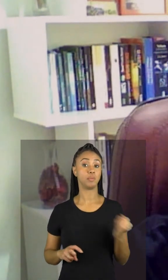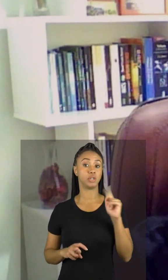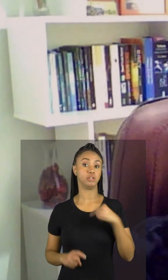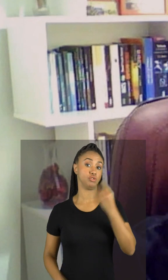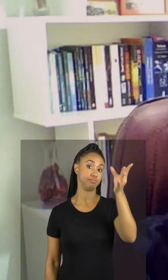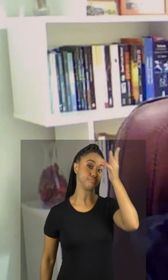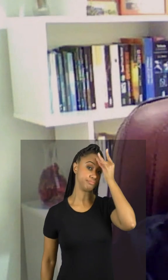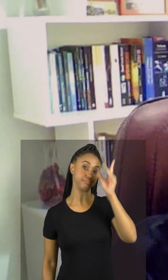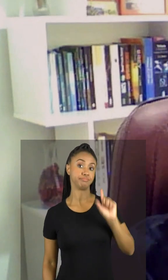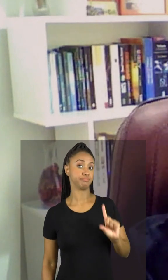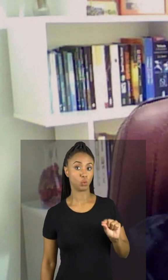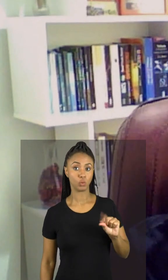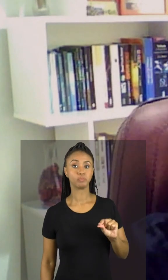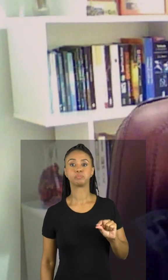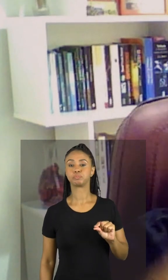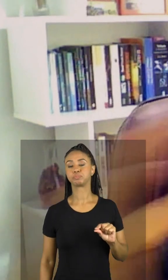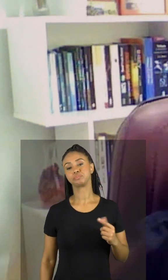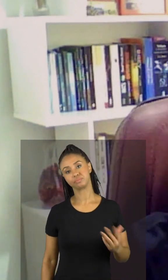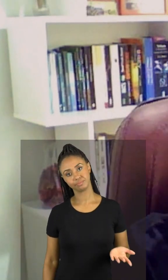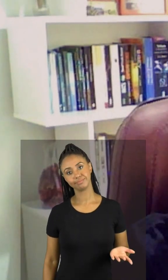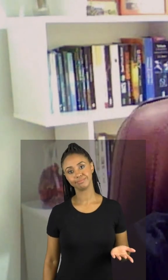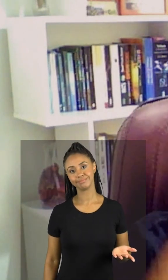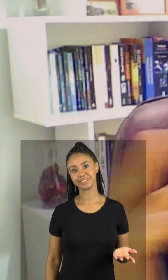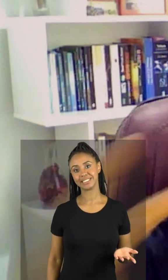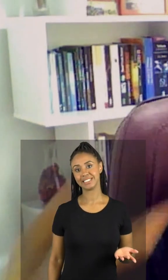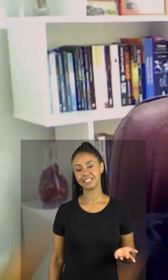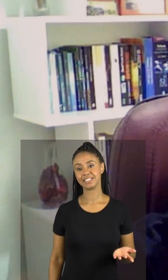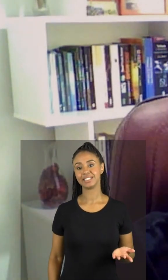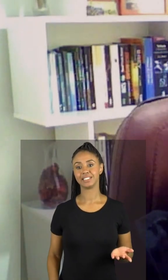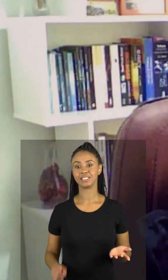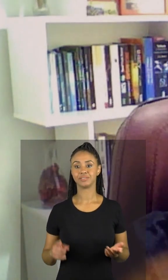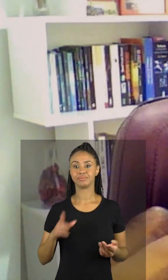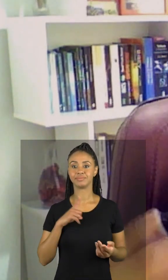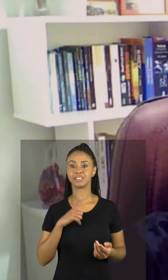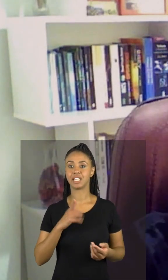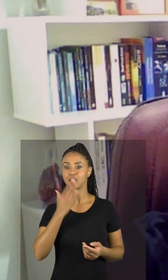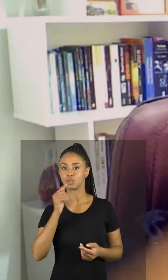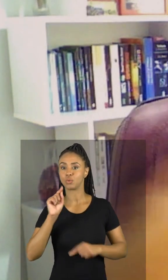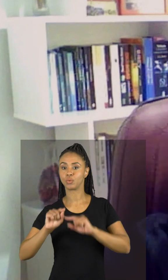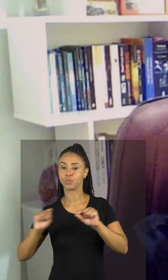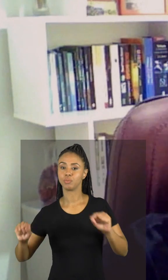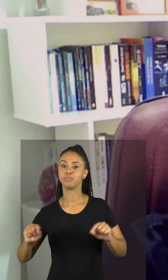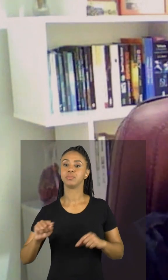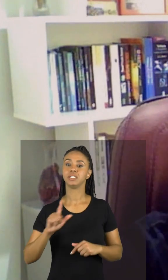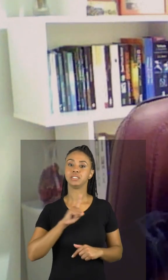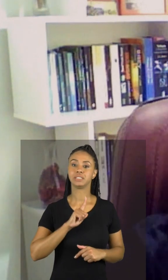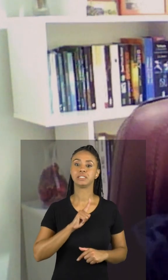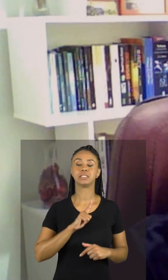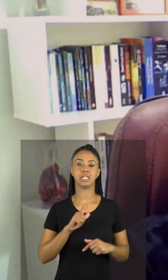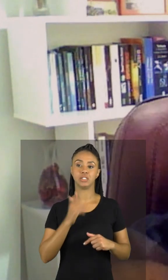precisa saber, além dessas comidas que são muito mais